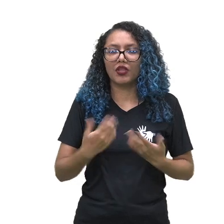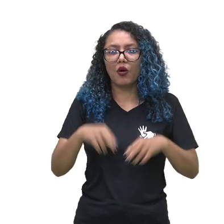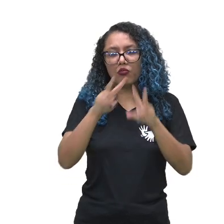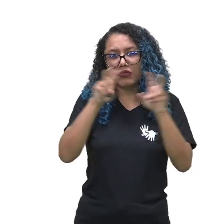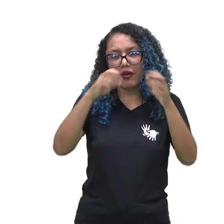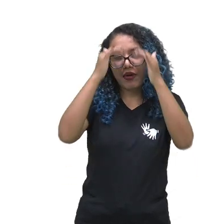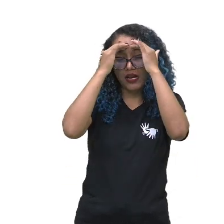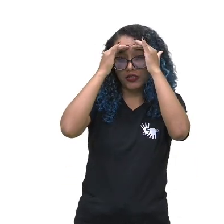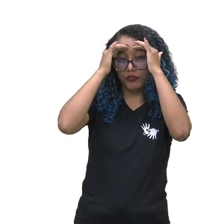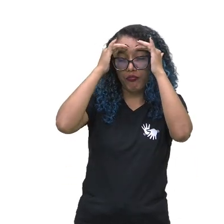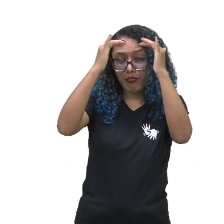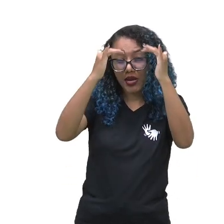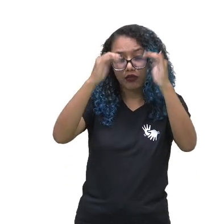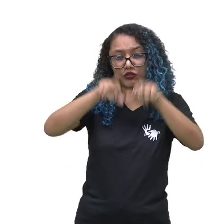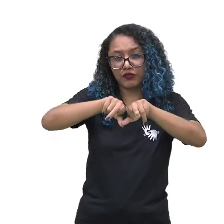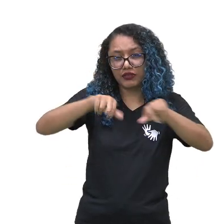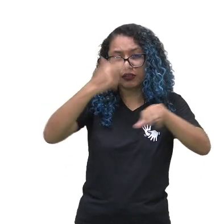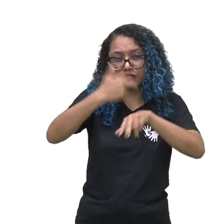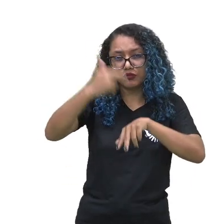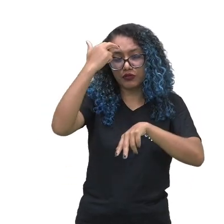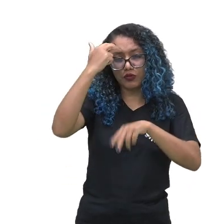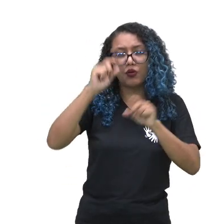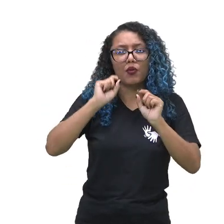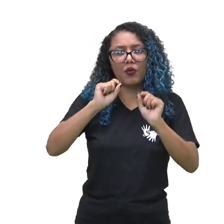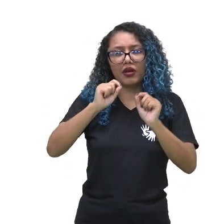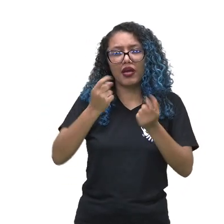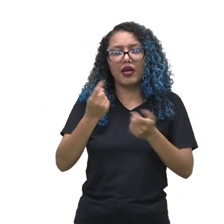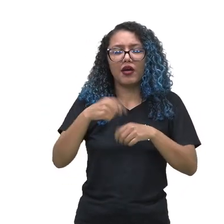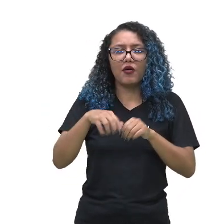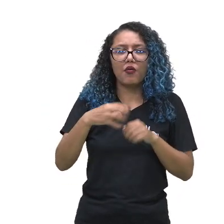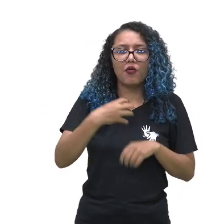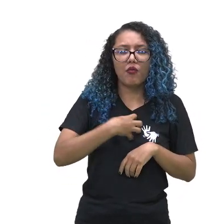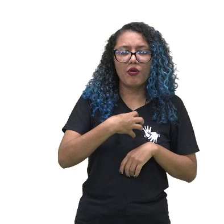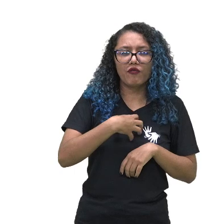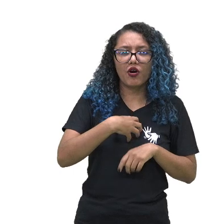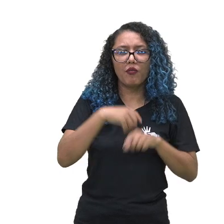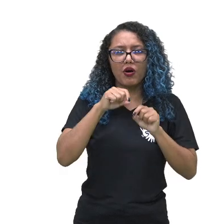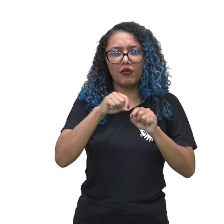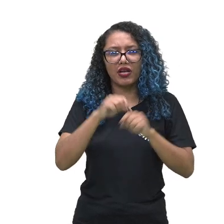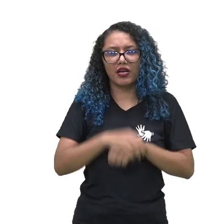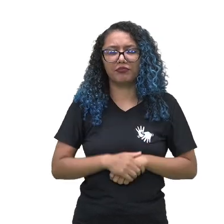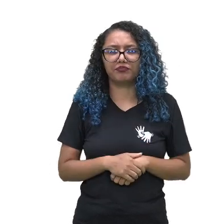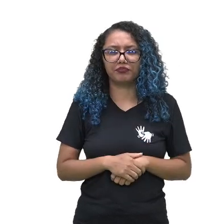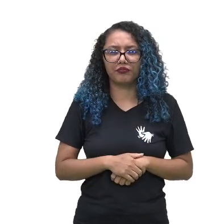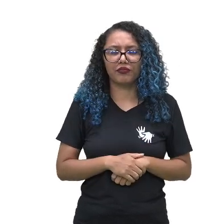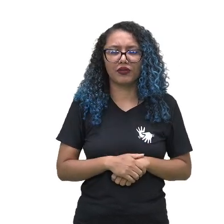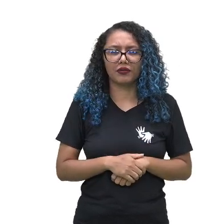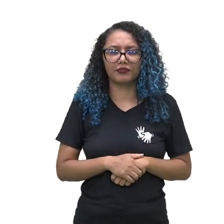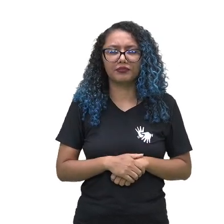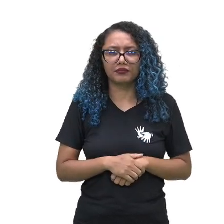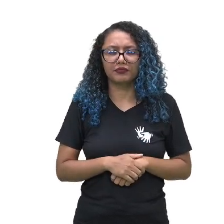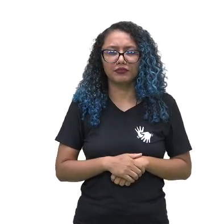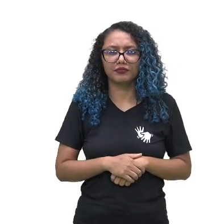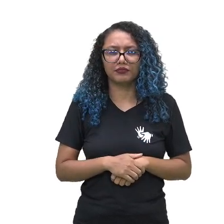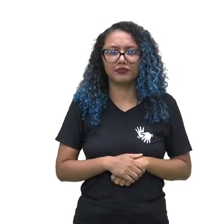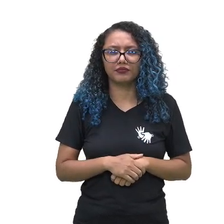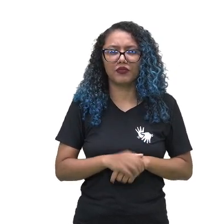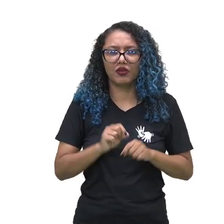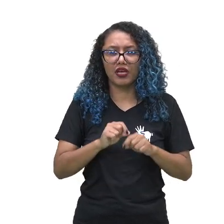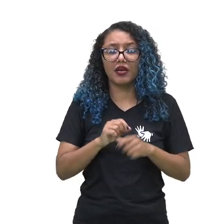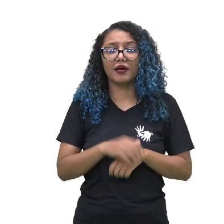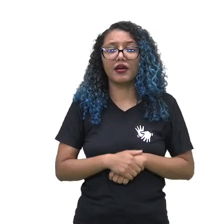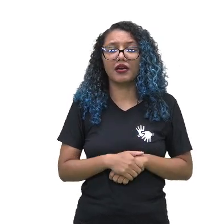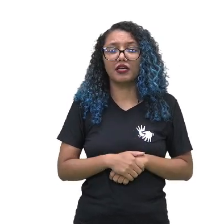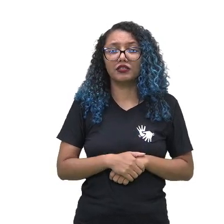diversidade religiosa surgiu como uma forma de cessar as ações de intolerância entre os